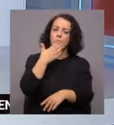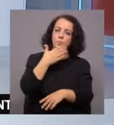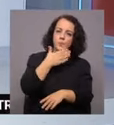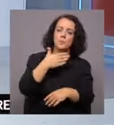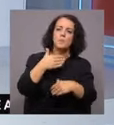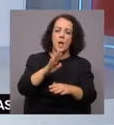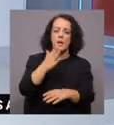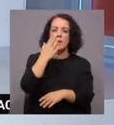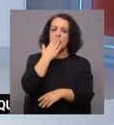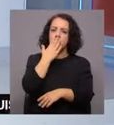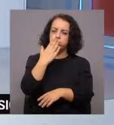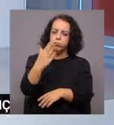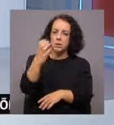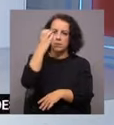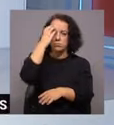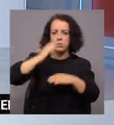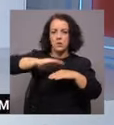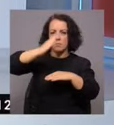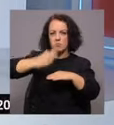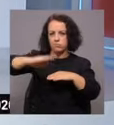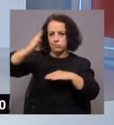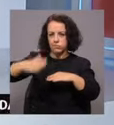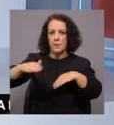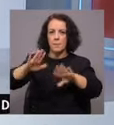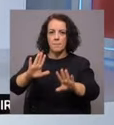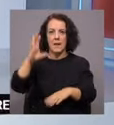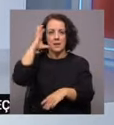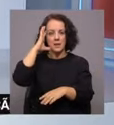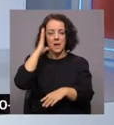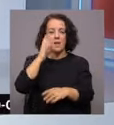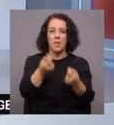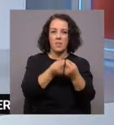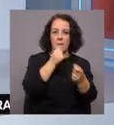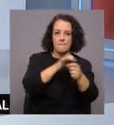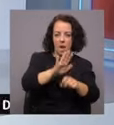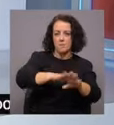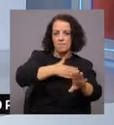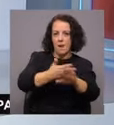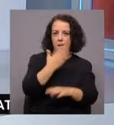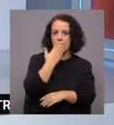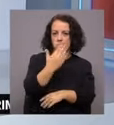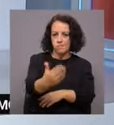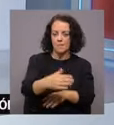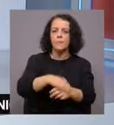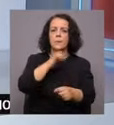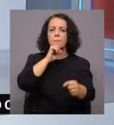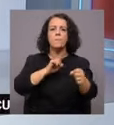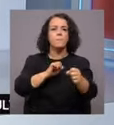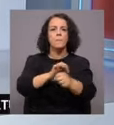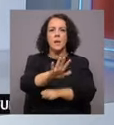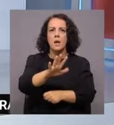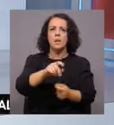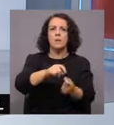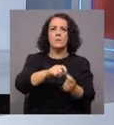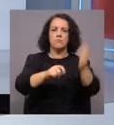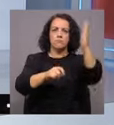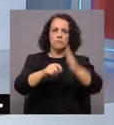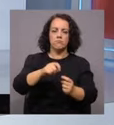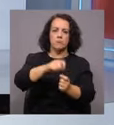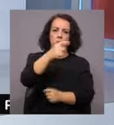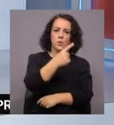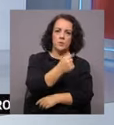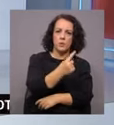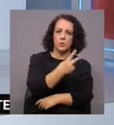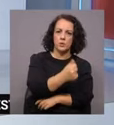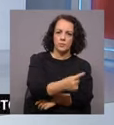terras altas, e intensificado durante a tarde no litoral. Para a costa ocidental, temos ondas noroeste, com 1,5m a 2,5m. Para a costa sul,